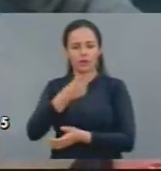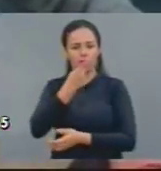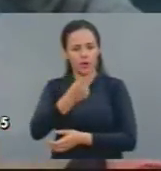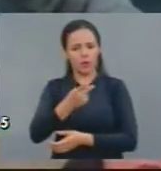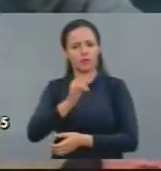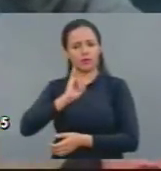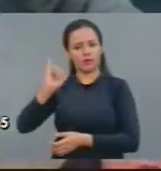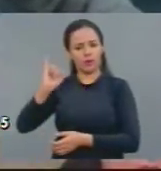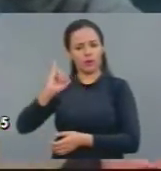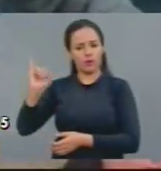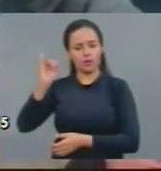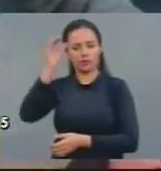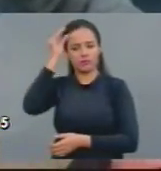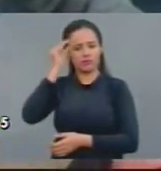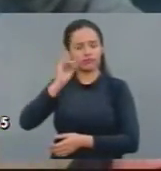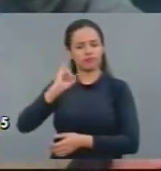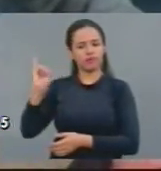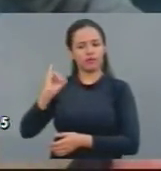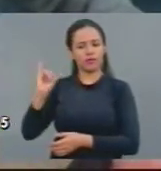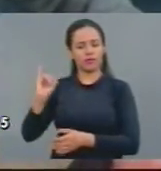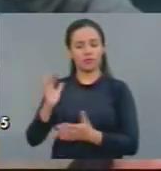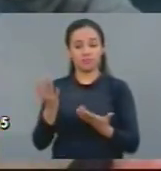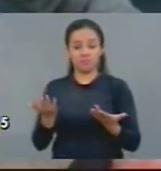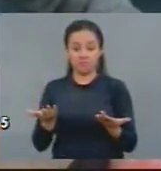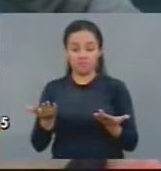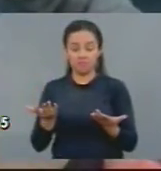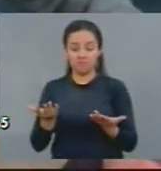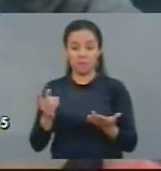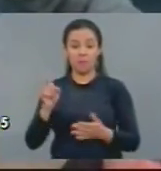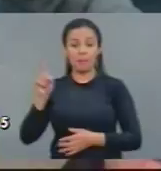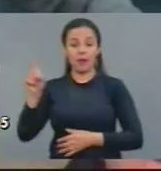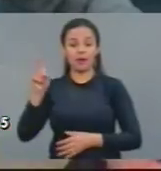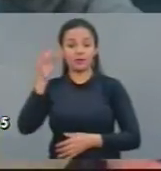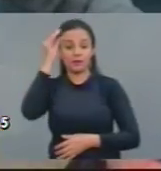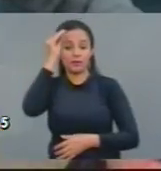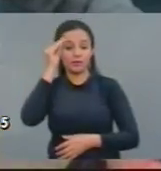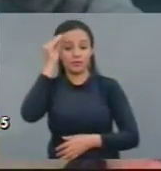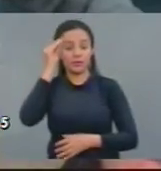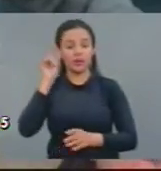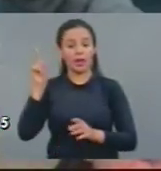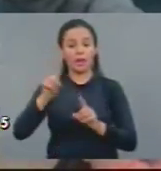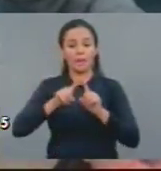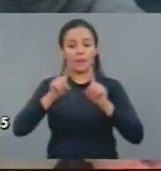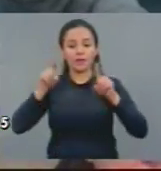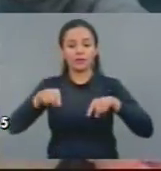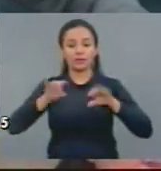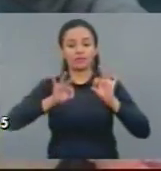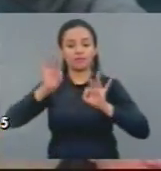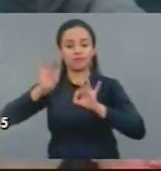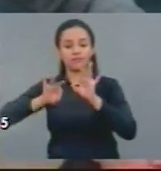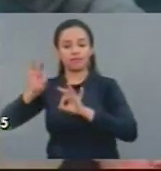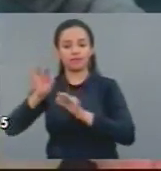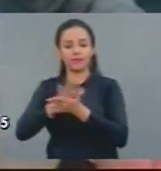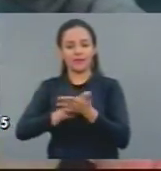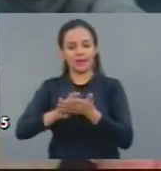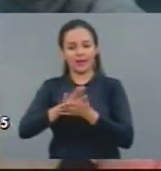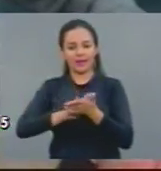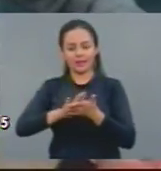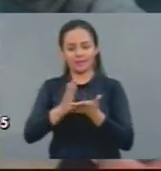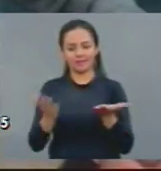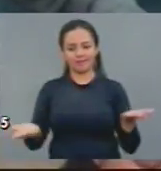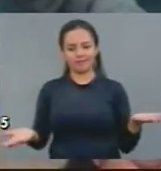Então, faltou a devida providência. Sim, faltou planejamento. Faltou planejamento. E nós apresentamos aqui